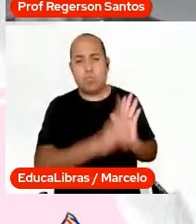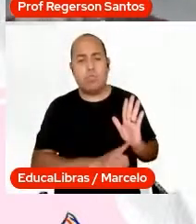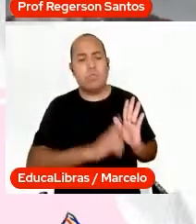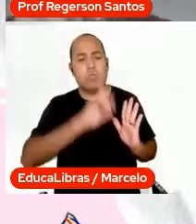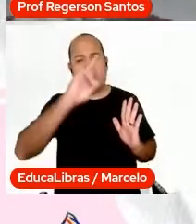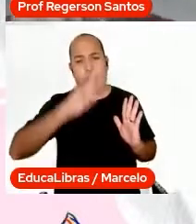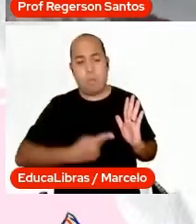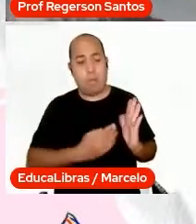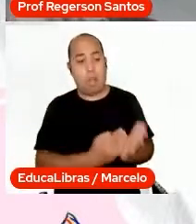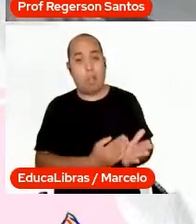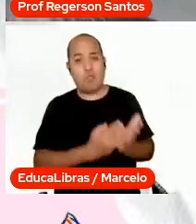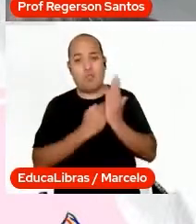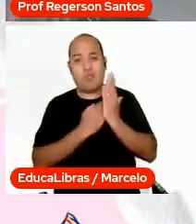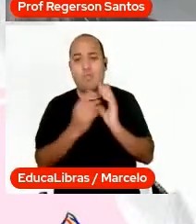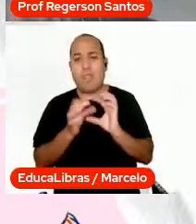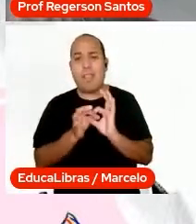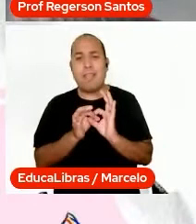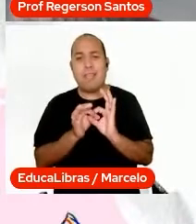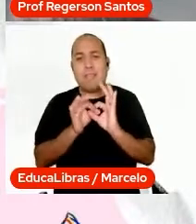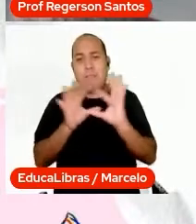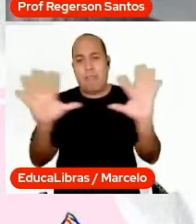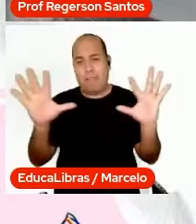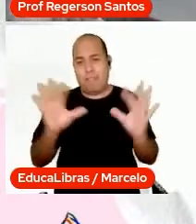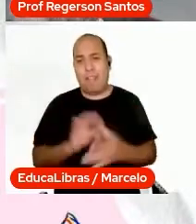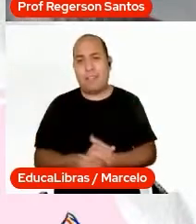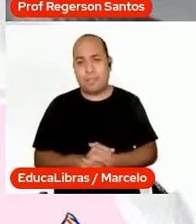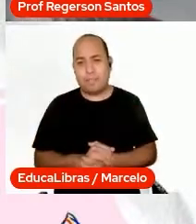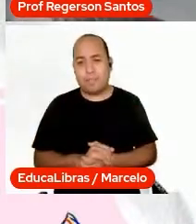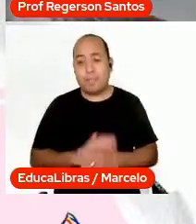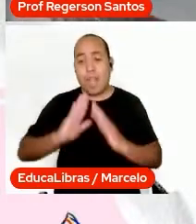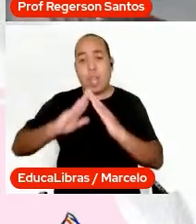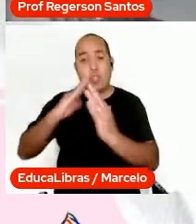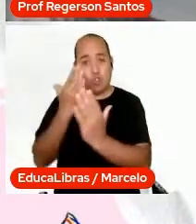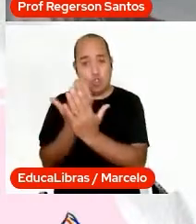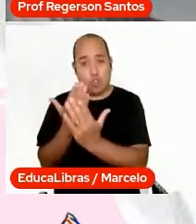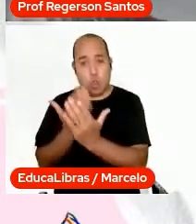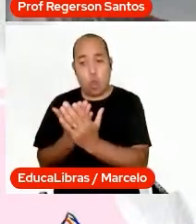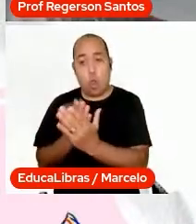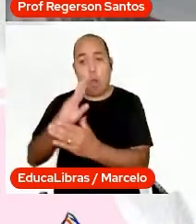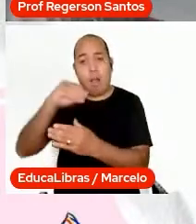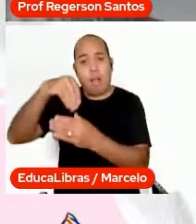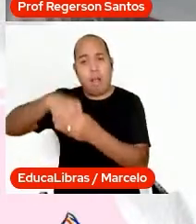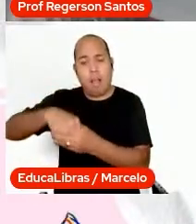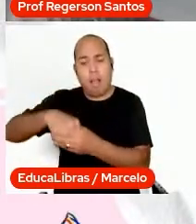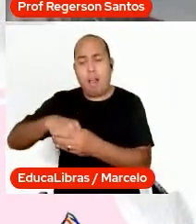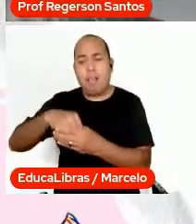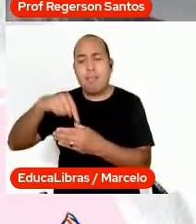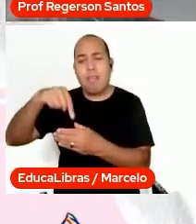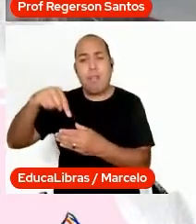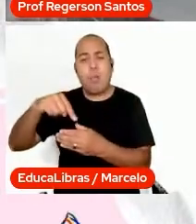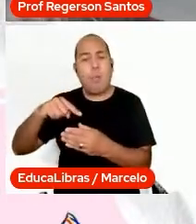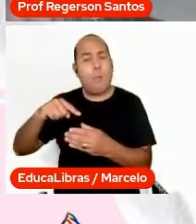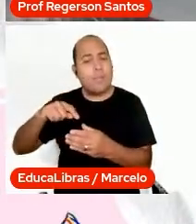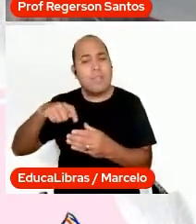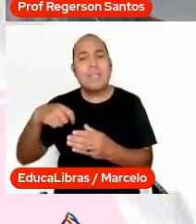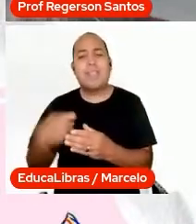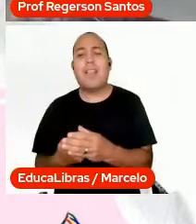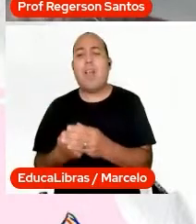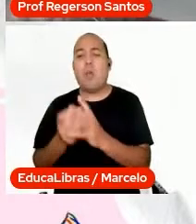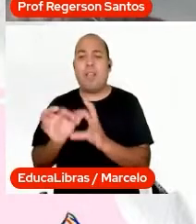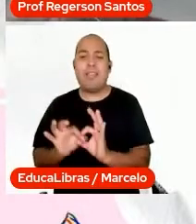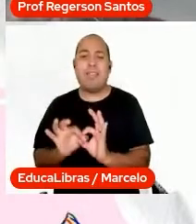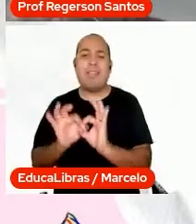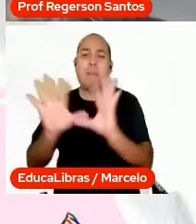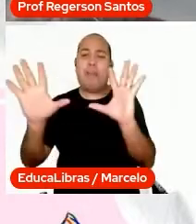aqui já entra no Paulo Freire, a escola ela é a casa da liberdade, então ela precisa ter porque aqui nós